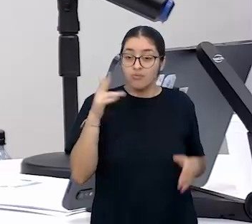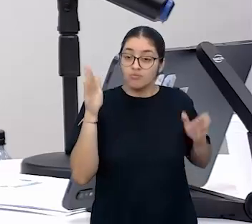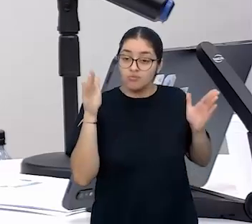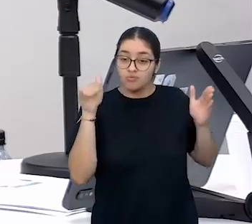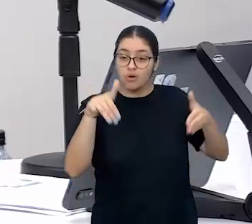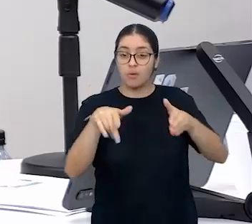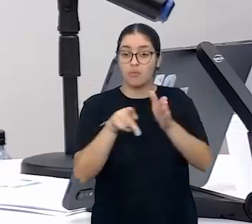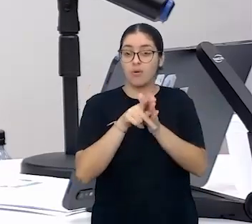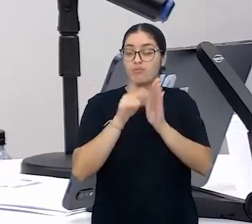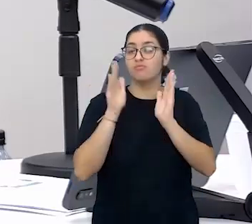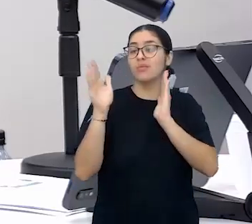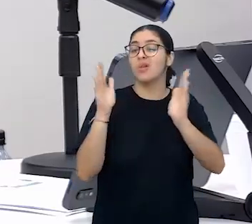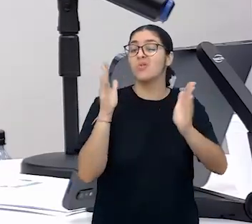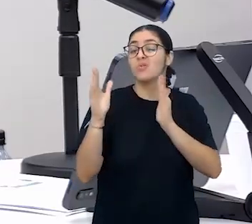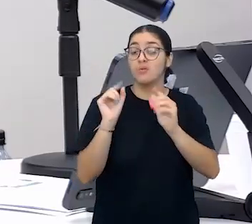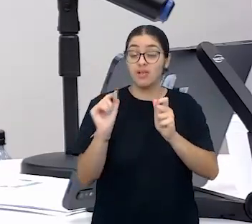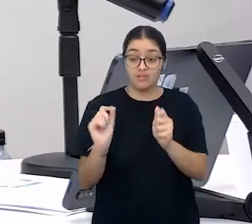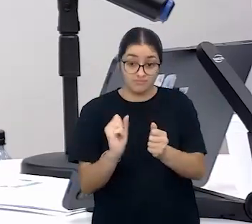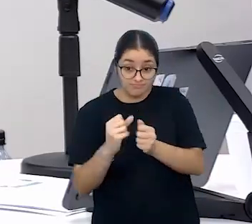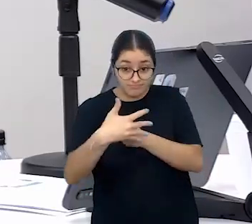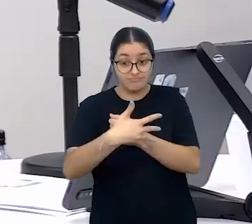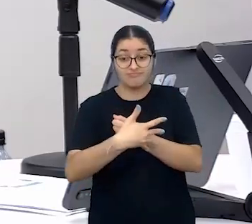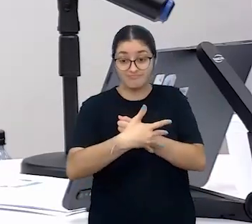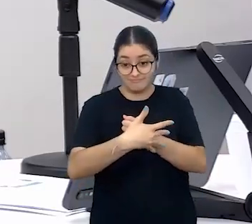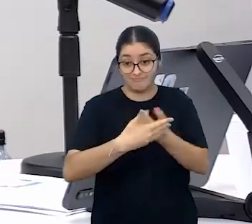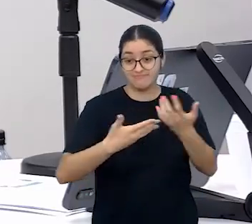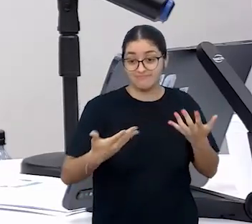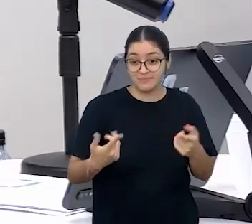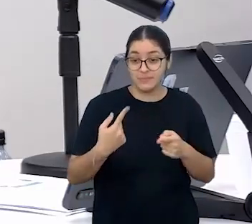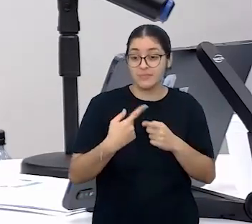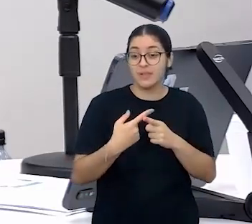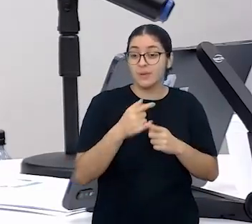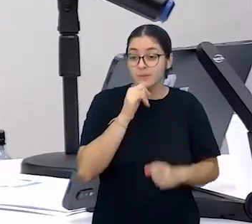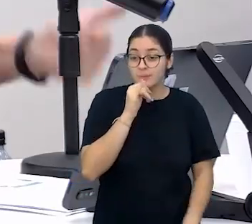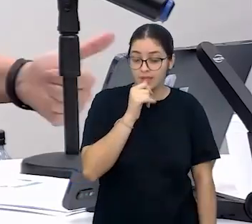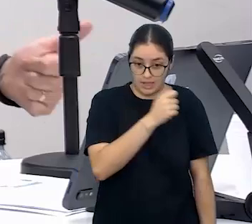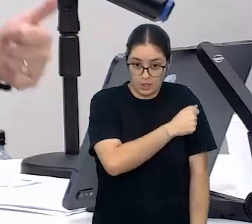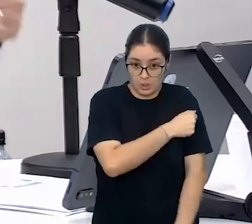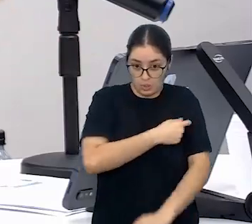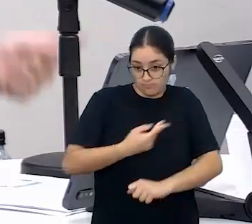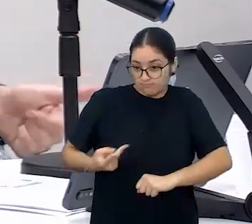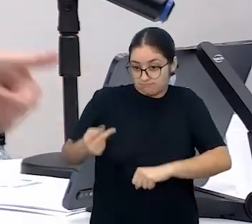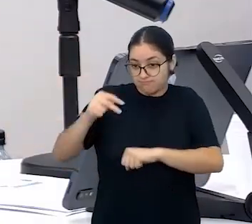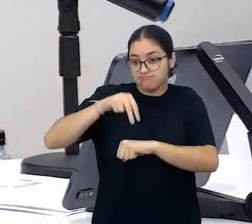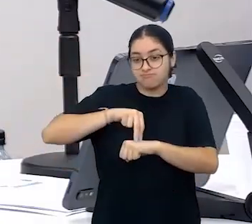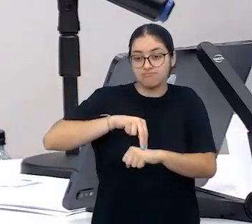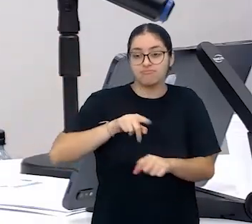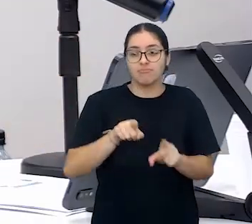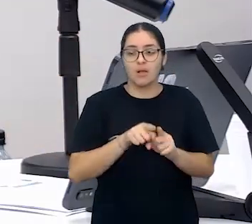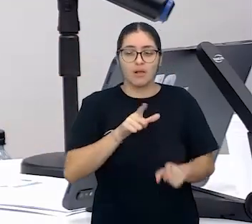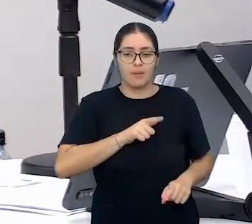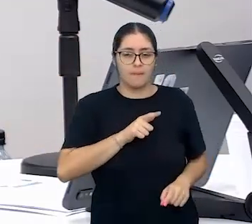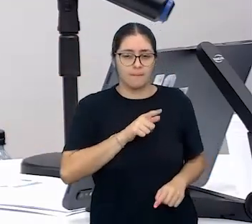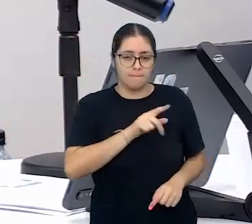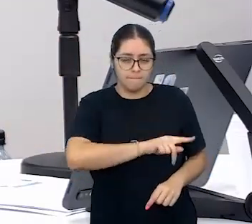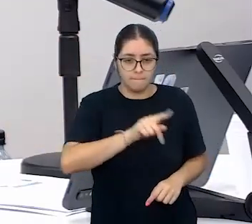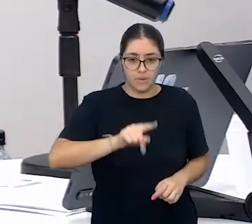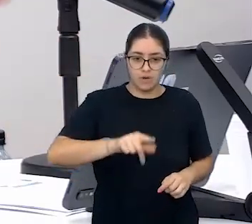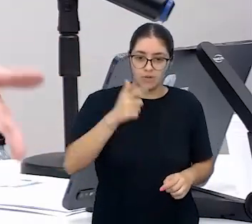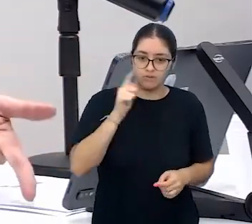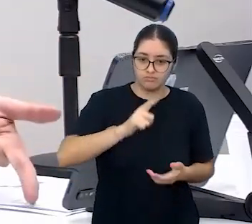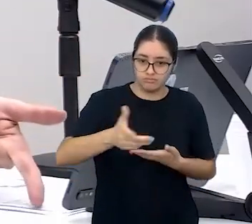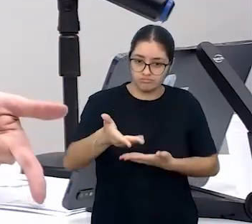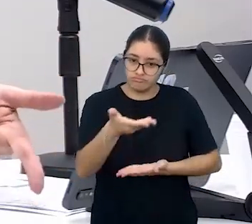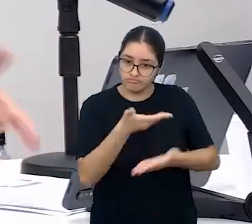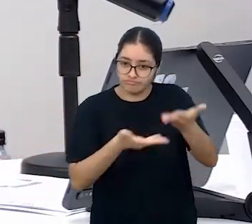nesse período pandêmico, né? Que a gente não tinha. Se eu tenho um aluno protagonista e eu tenho um professor que interage com